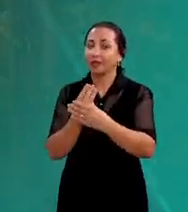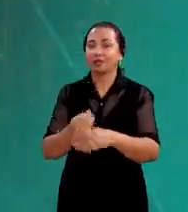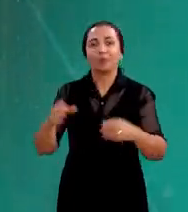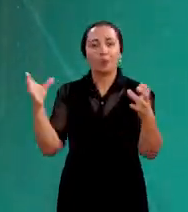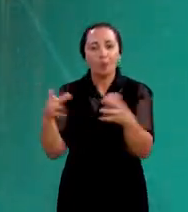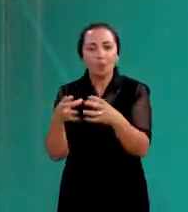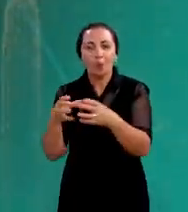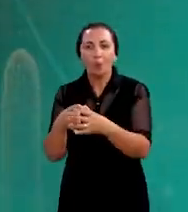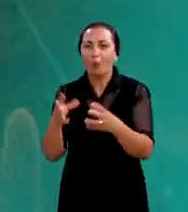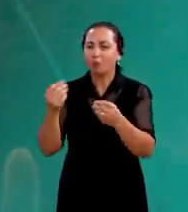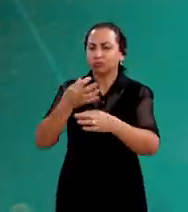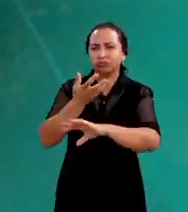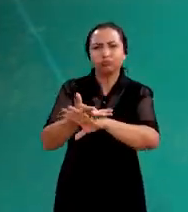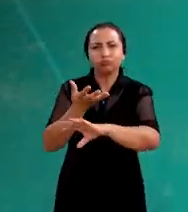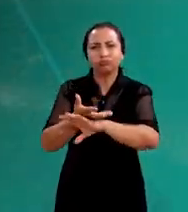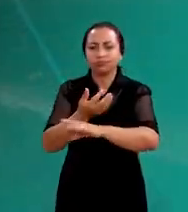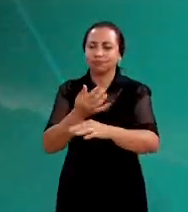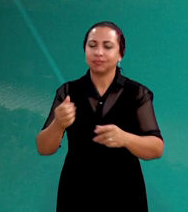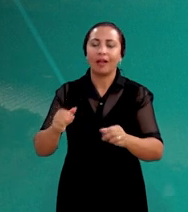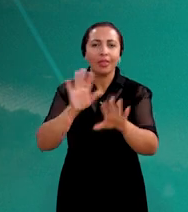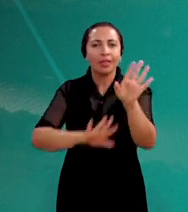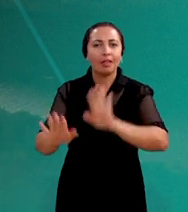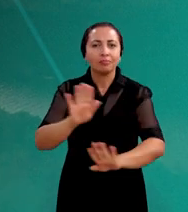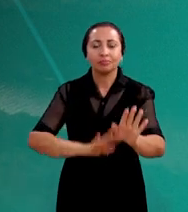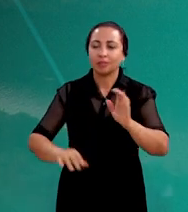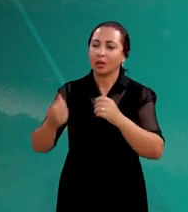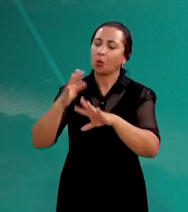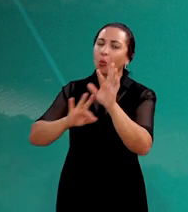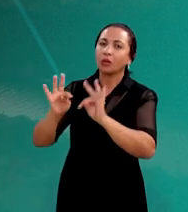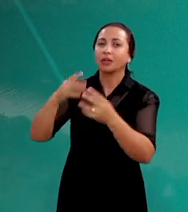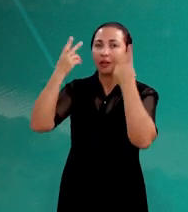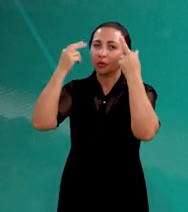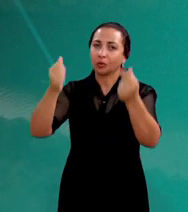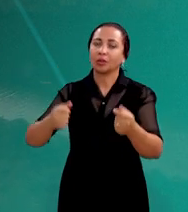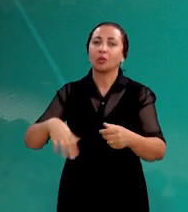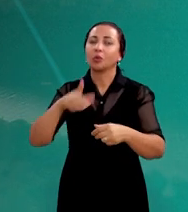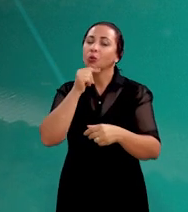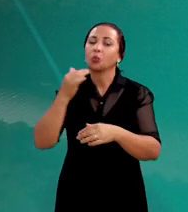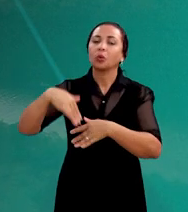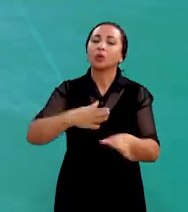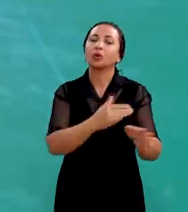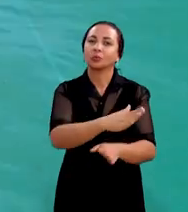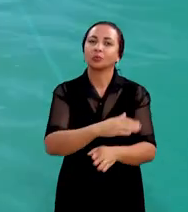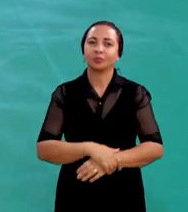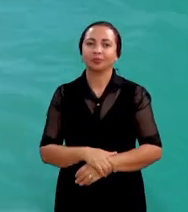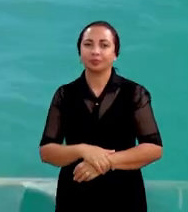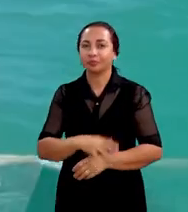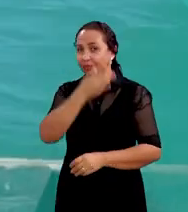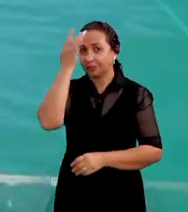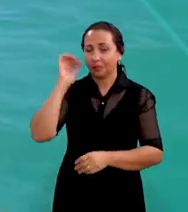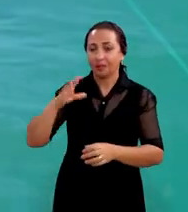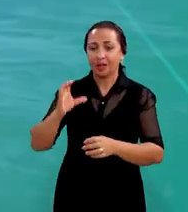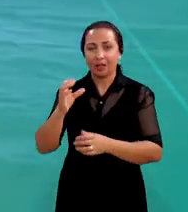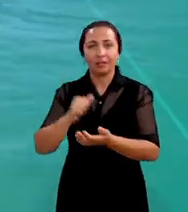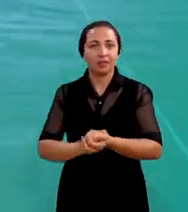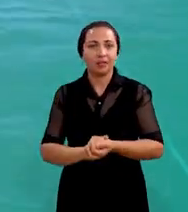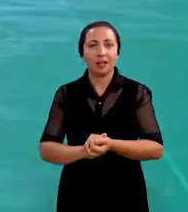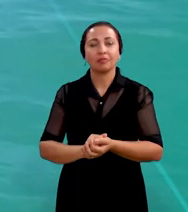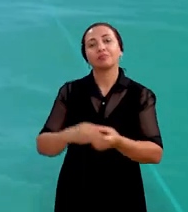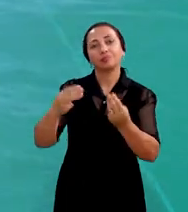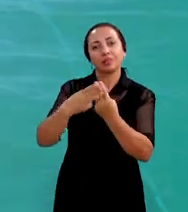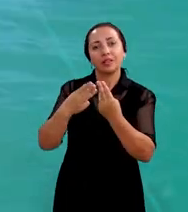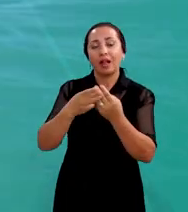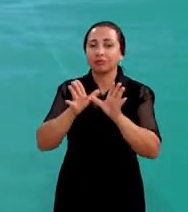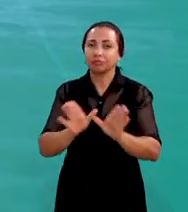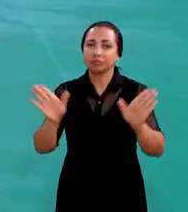equipe multidisciplinar trabalha na conservação do Monumento Natural do São Francisco. Cientistas da Universidade Federal do